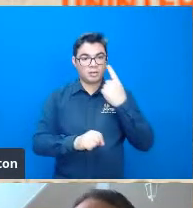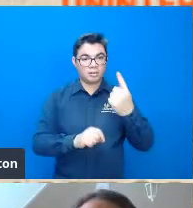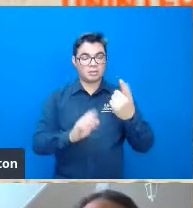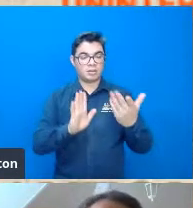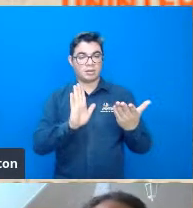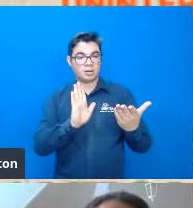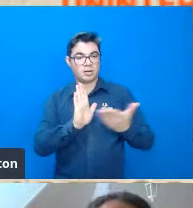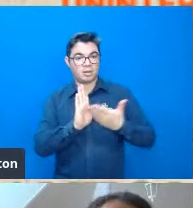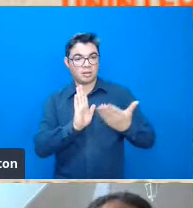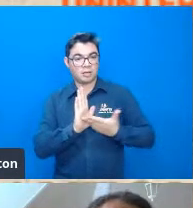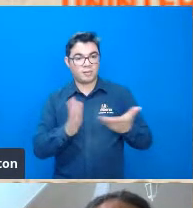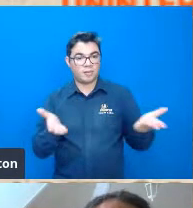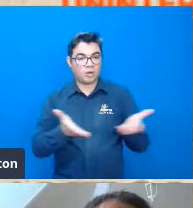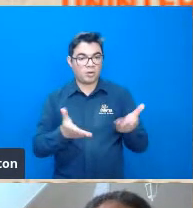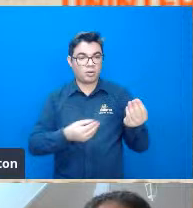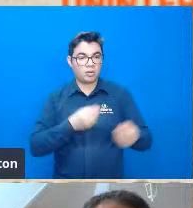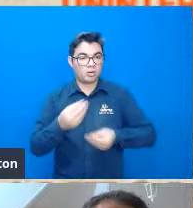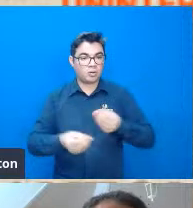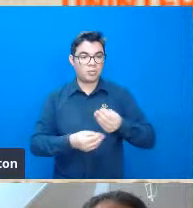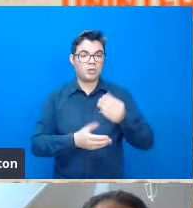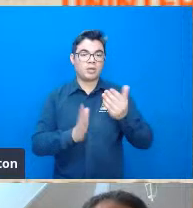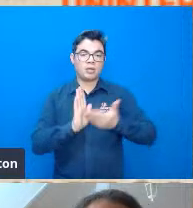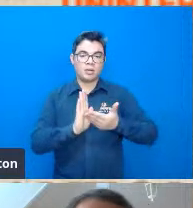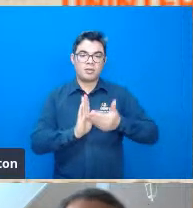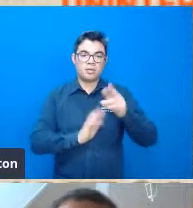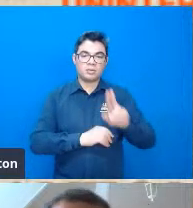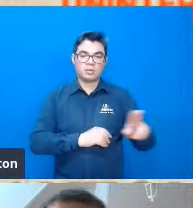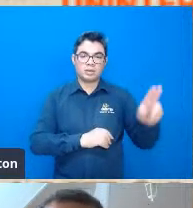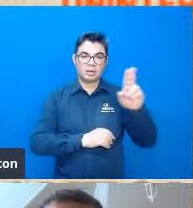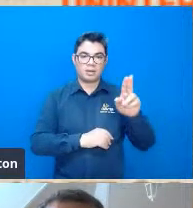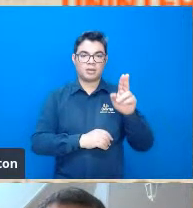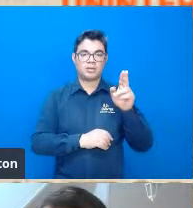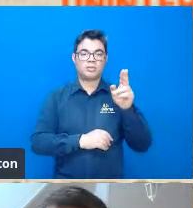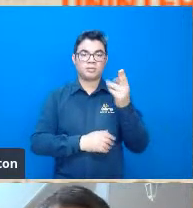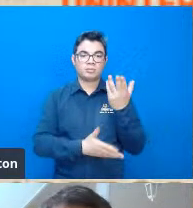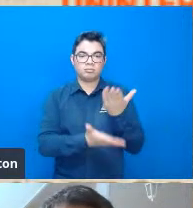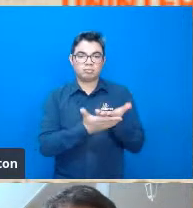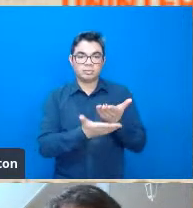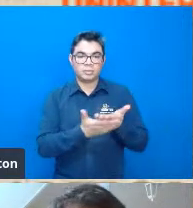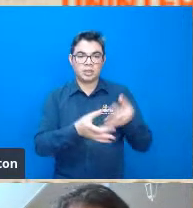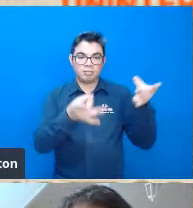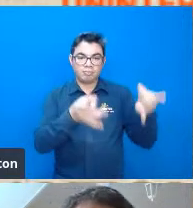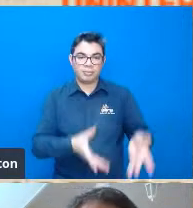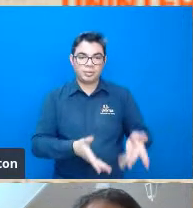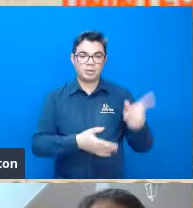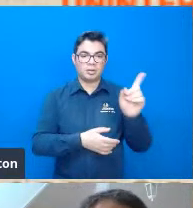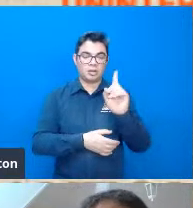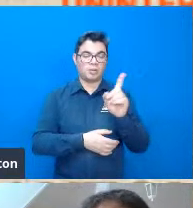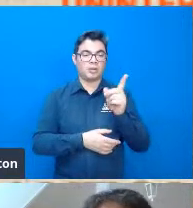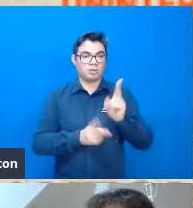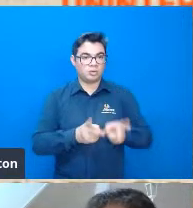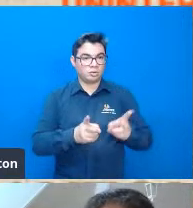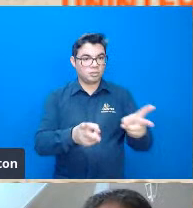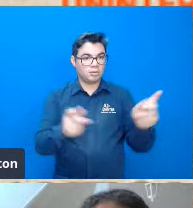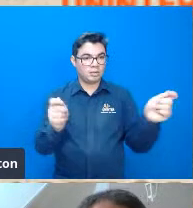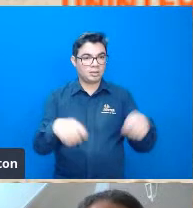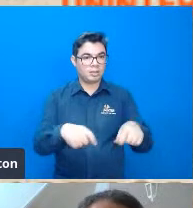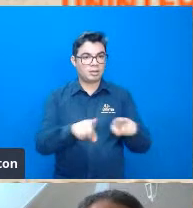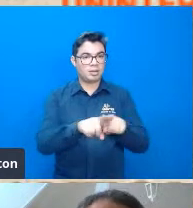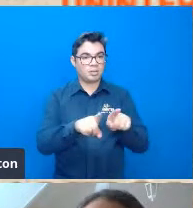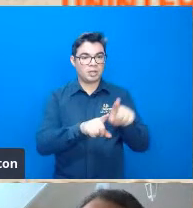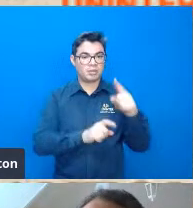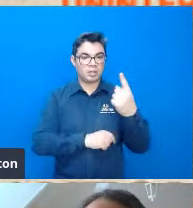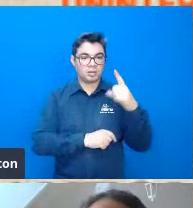até hoje é um livro muito utilizado na geomorfologia ele não caiu não é um livro em desuso apesar de ser de